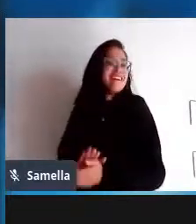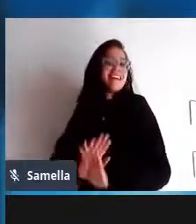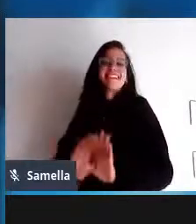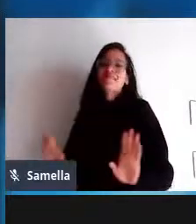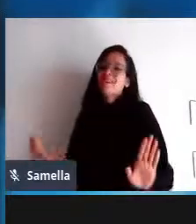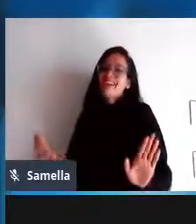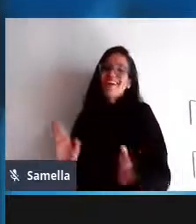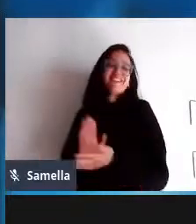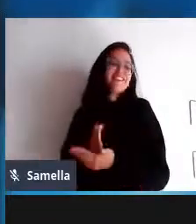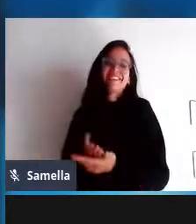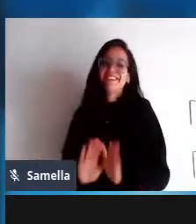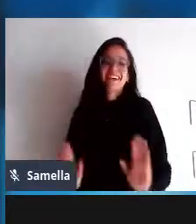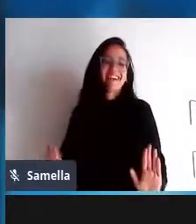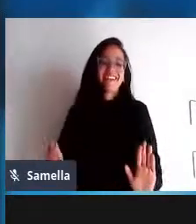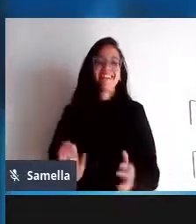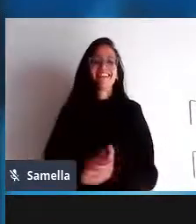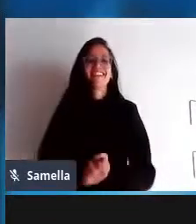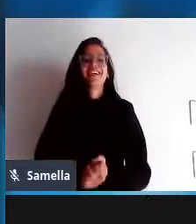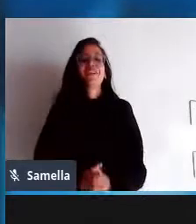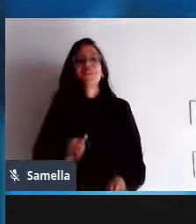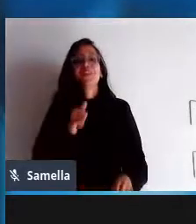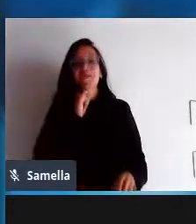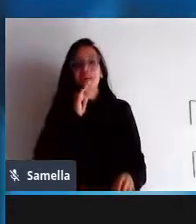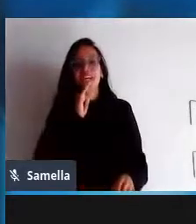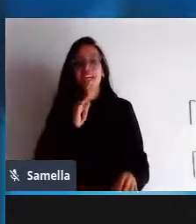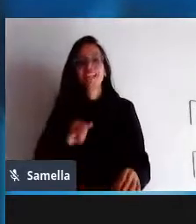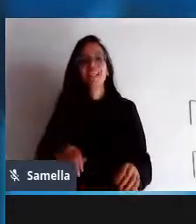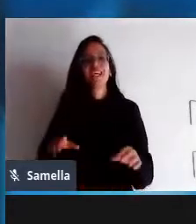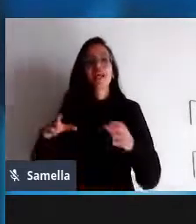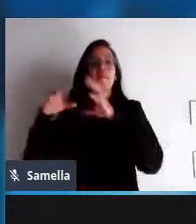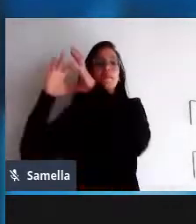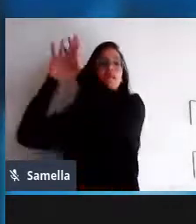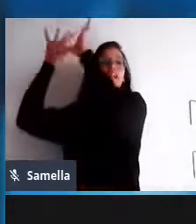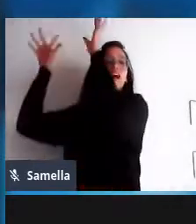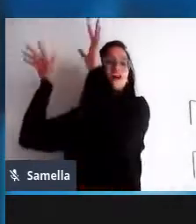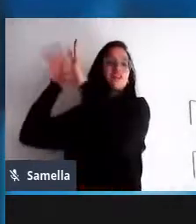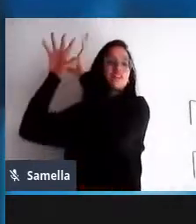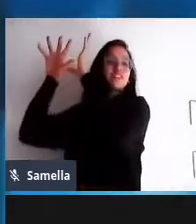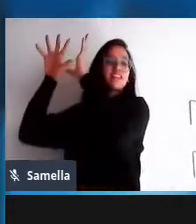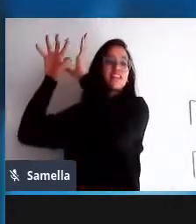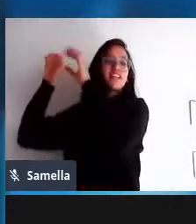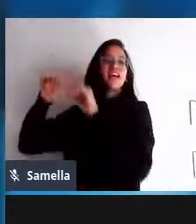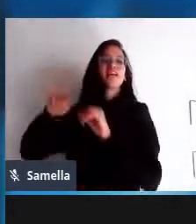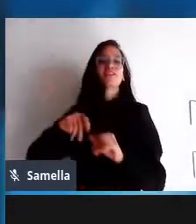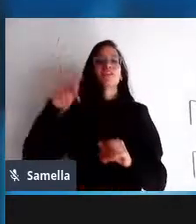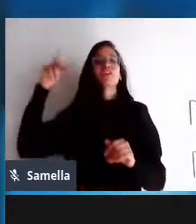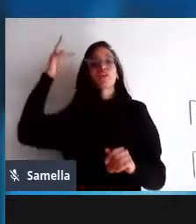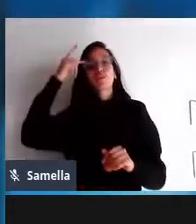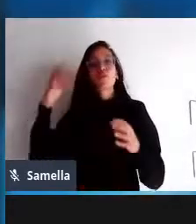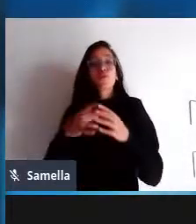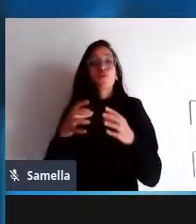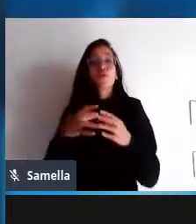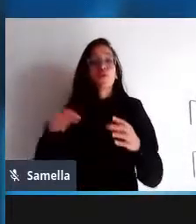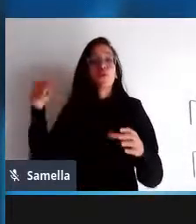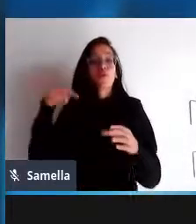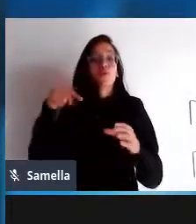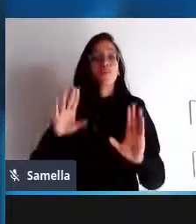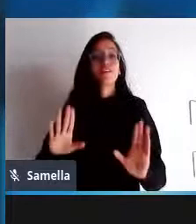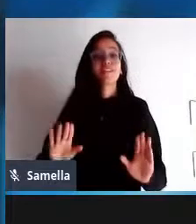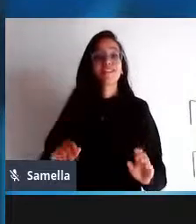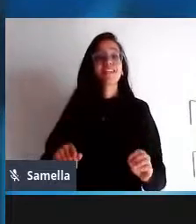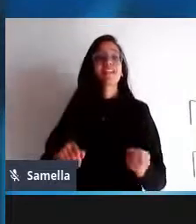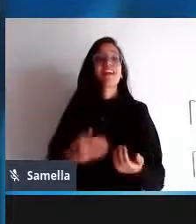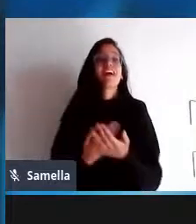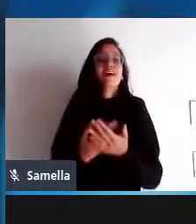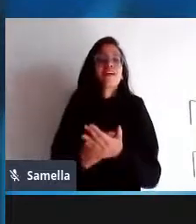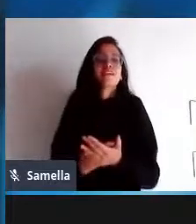participar que é sei lá a sua cidade o seu estado o seu país tá a escola que você tem que